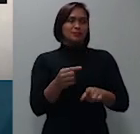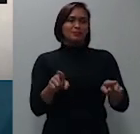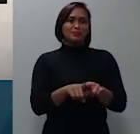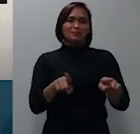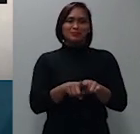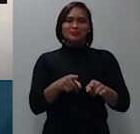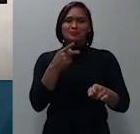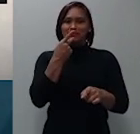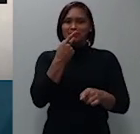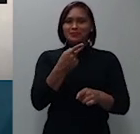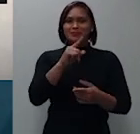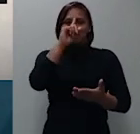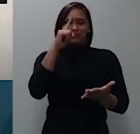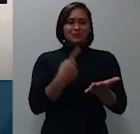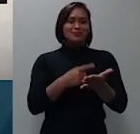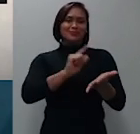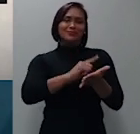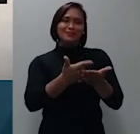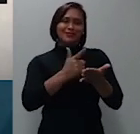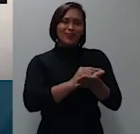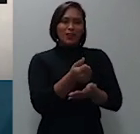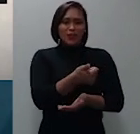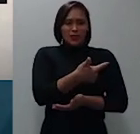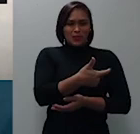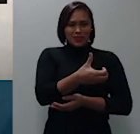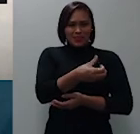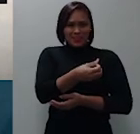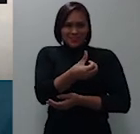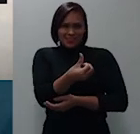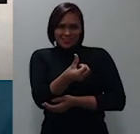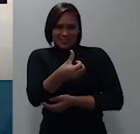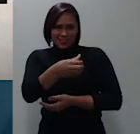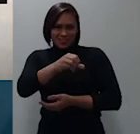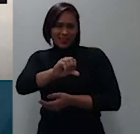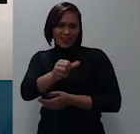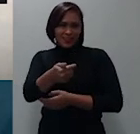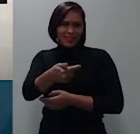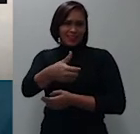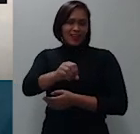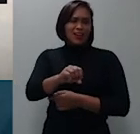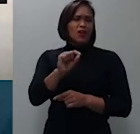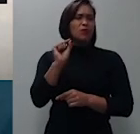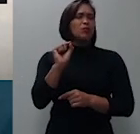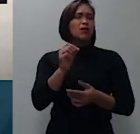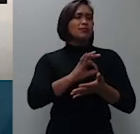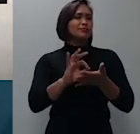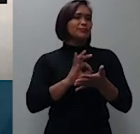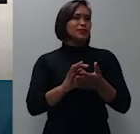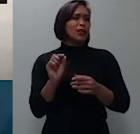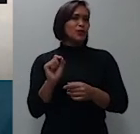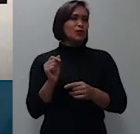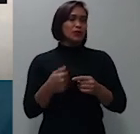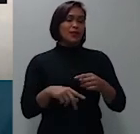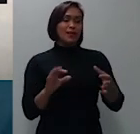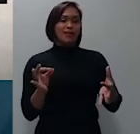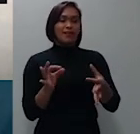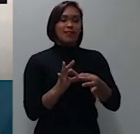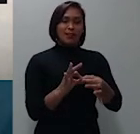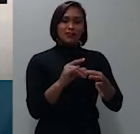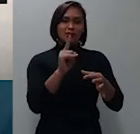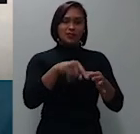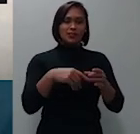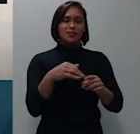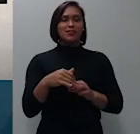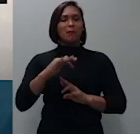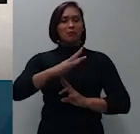folhas 2069-70 da qual transcrevo a associação paranaense de defesa do